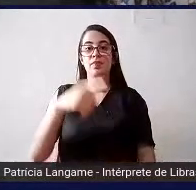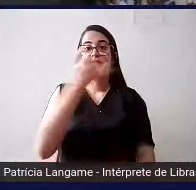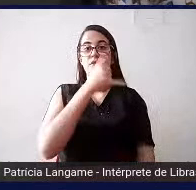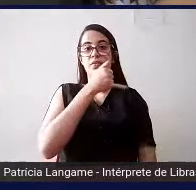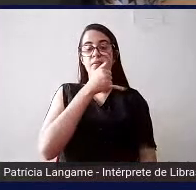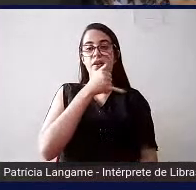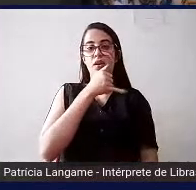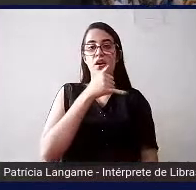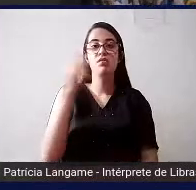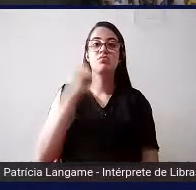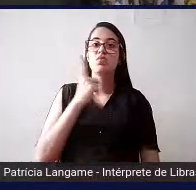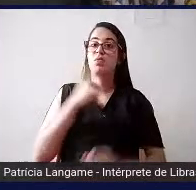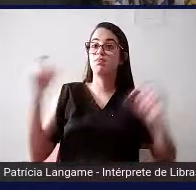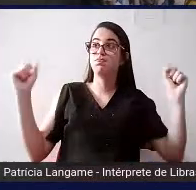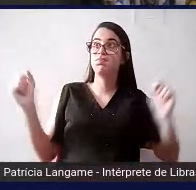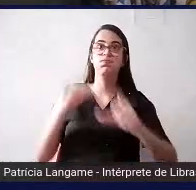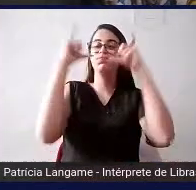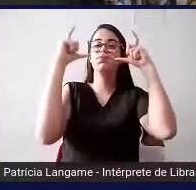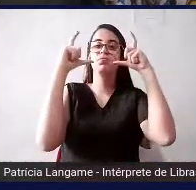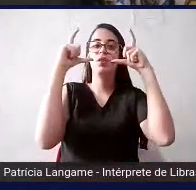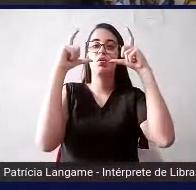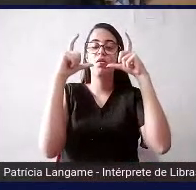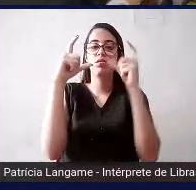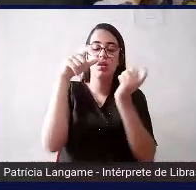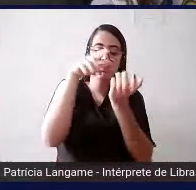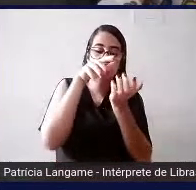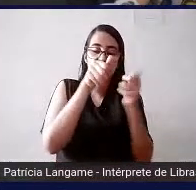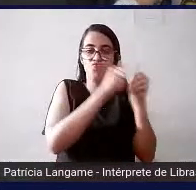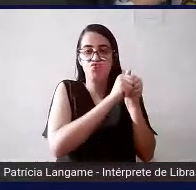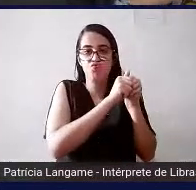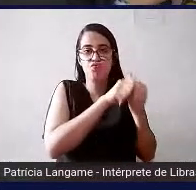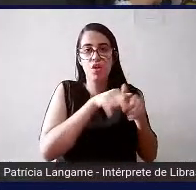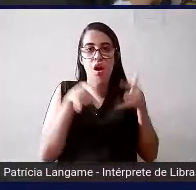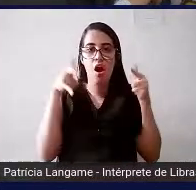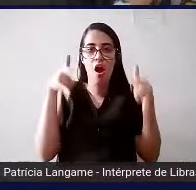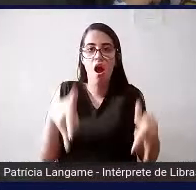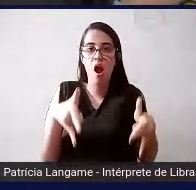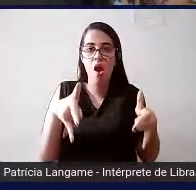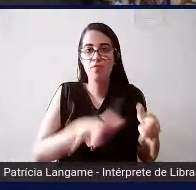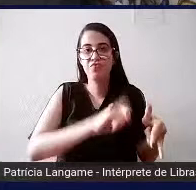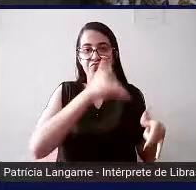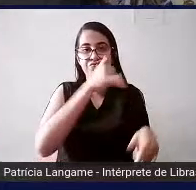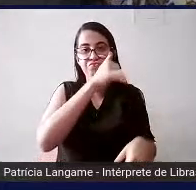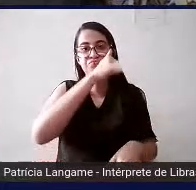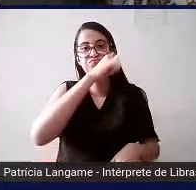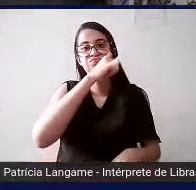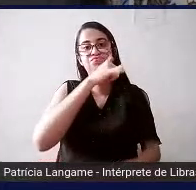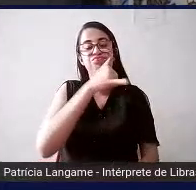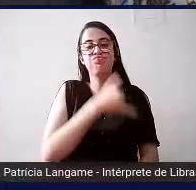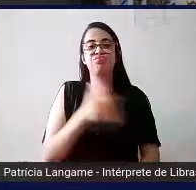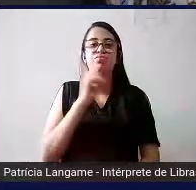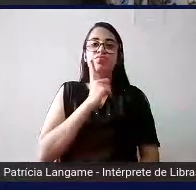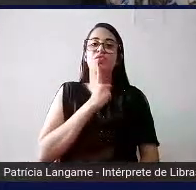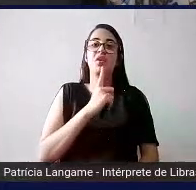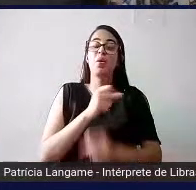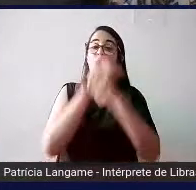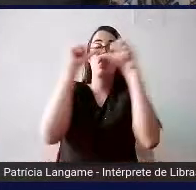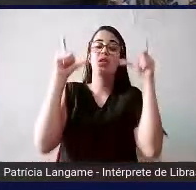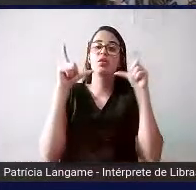o surdo acorda ele põe lá no lado dele na cama então conforme ele for vibrando o surdo também vai acordando